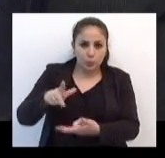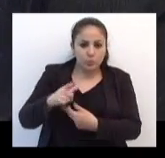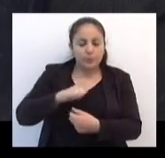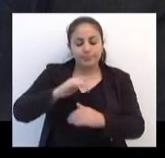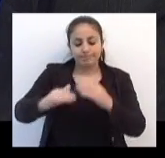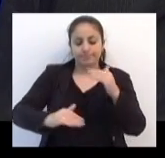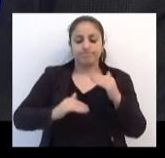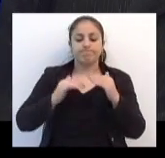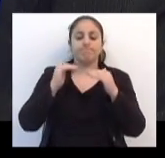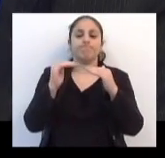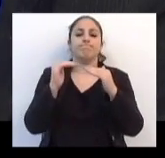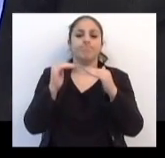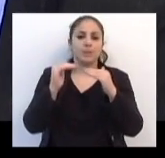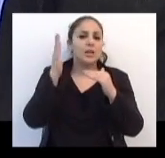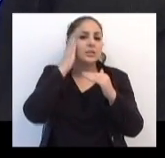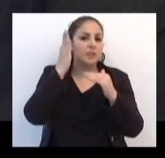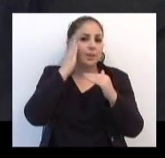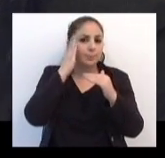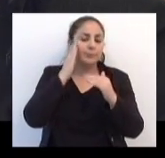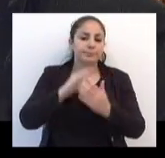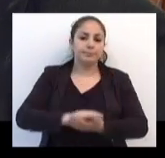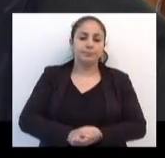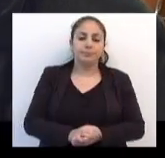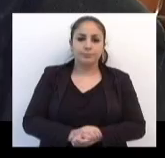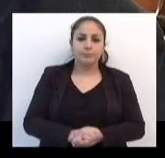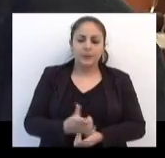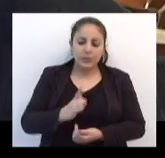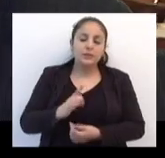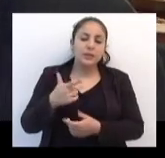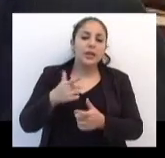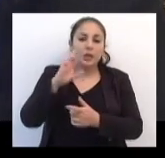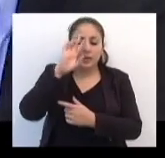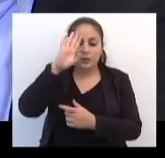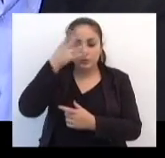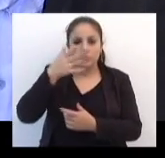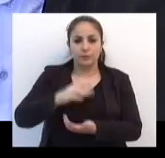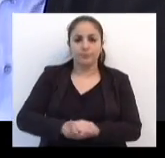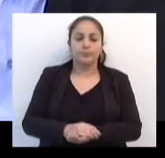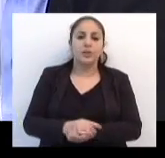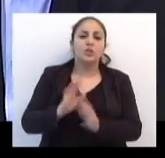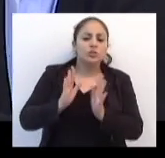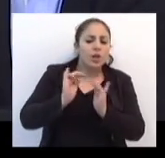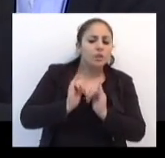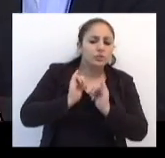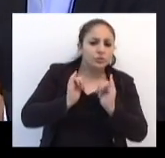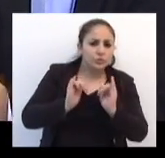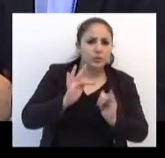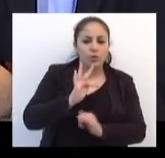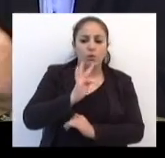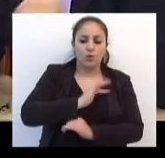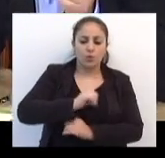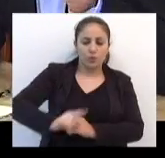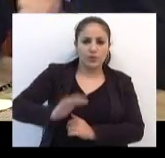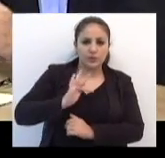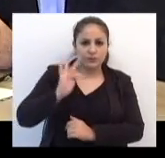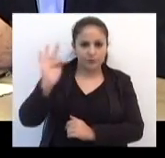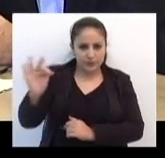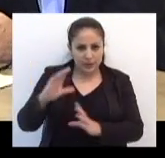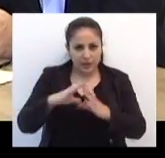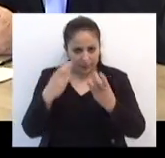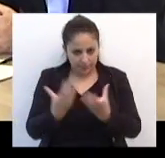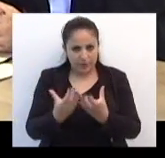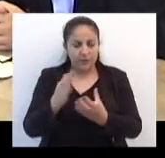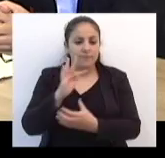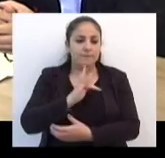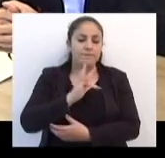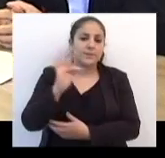temos que enfrentar de cabeça erguida. Mas nós temos saída para isso. O vereador Hernani Leimer já foi divulgado pelo governo federal. A Câmara